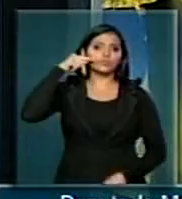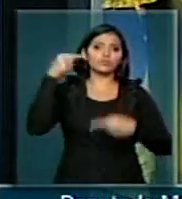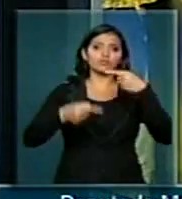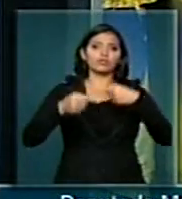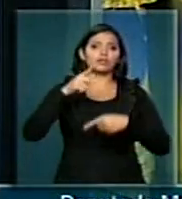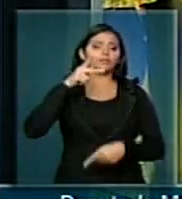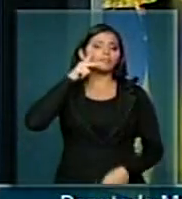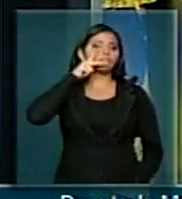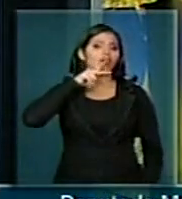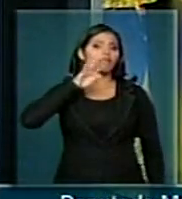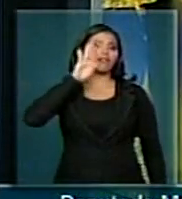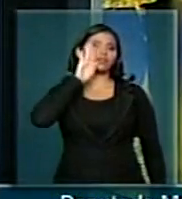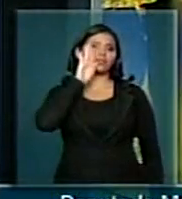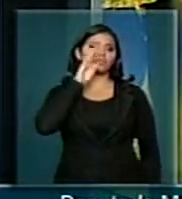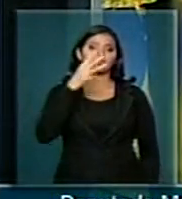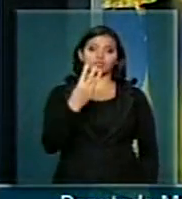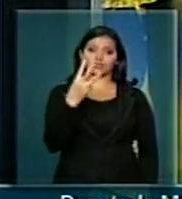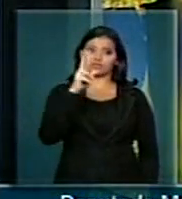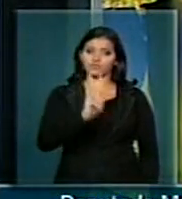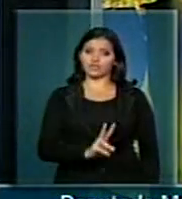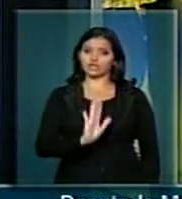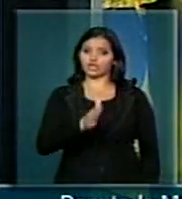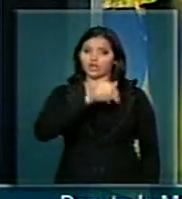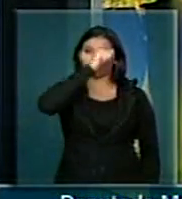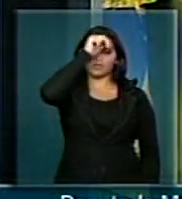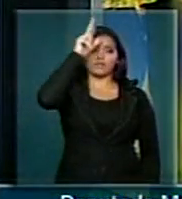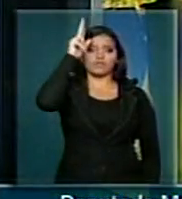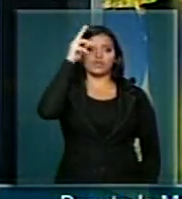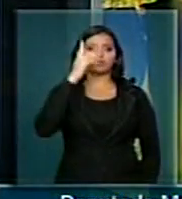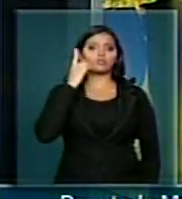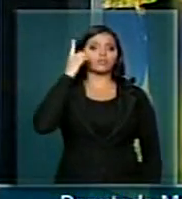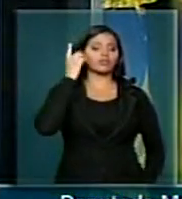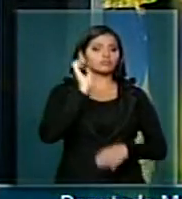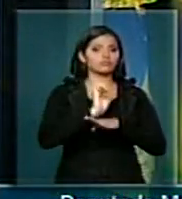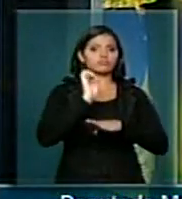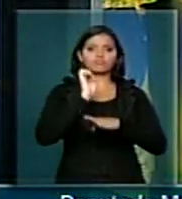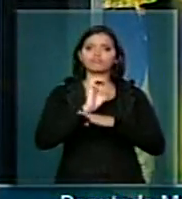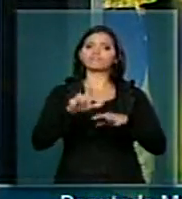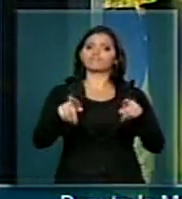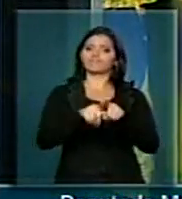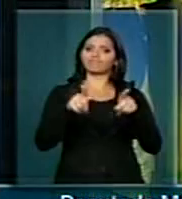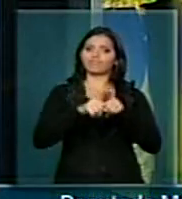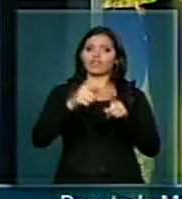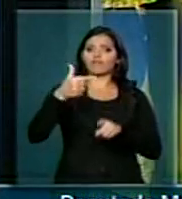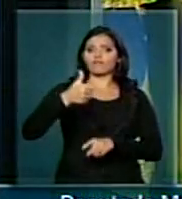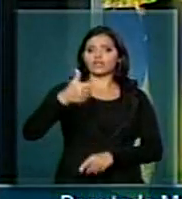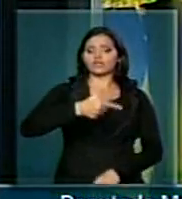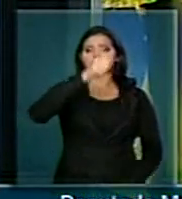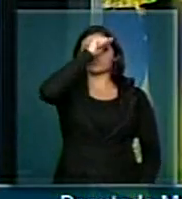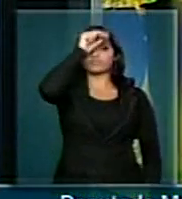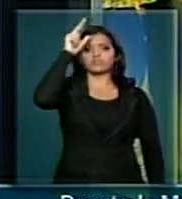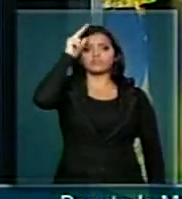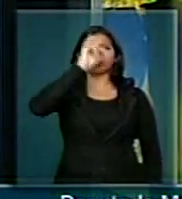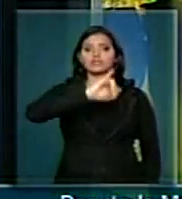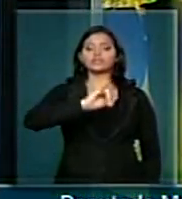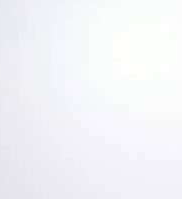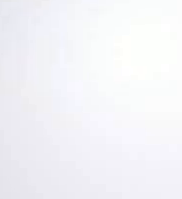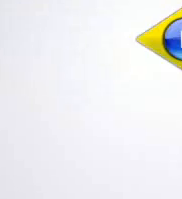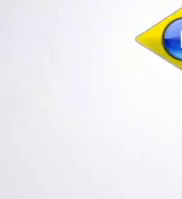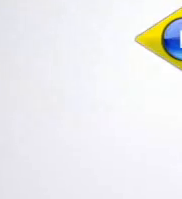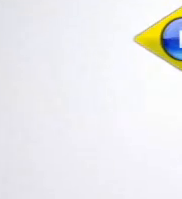nos meus três mandatos de prefeito, como deputado estadual que fui, vice-prefeito da cidade de João Pessoa.